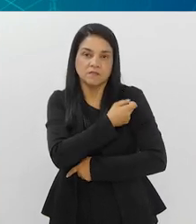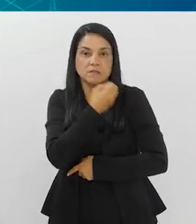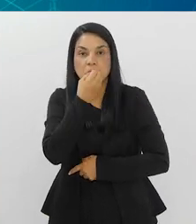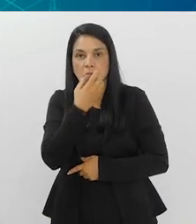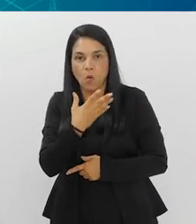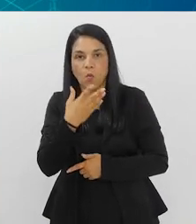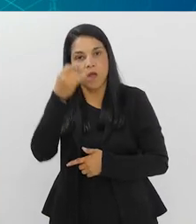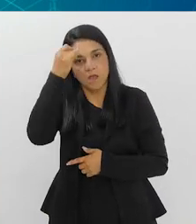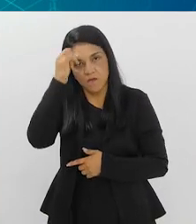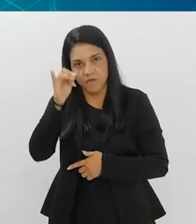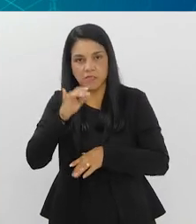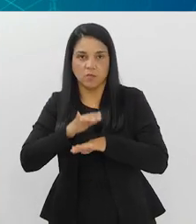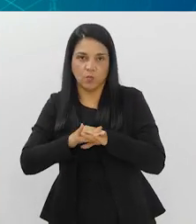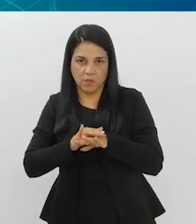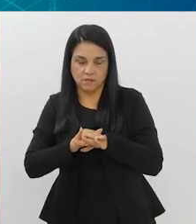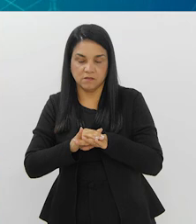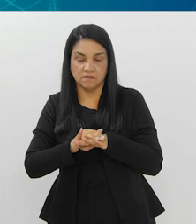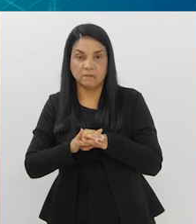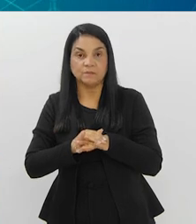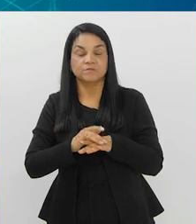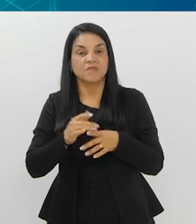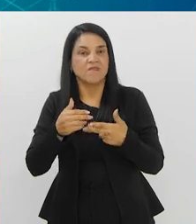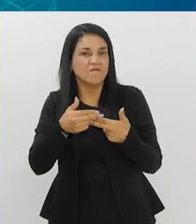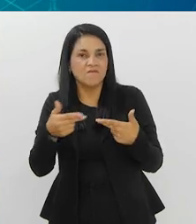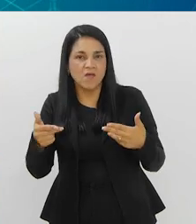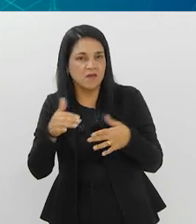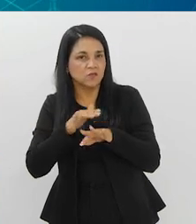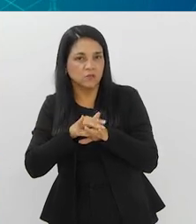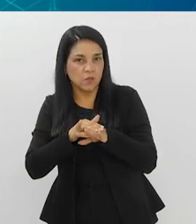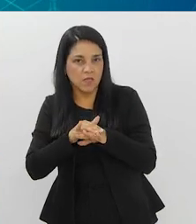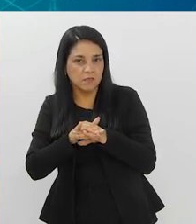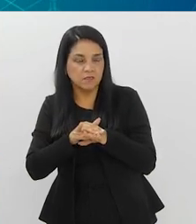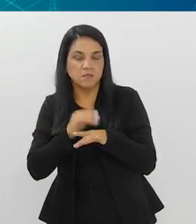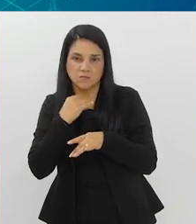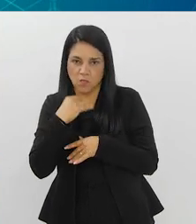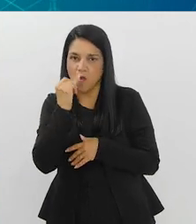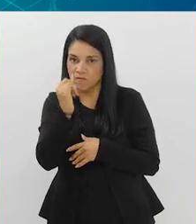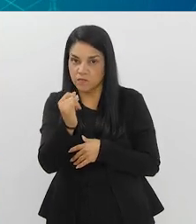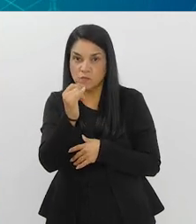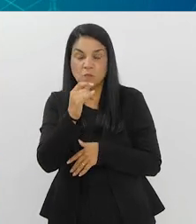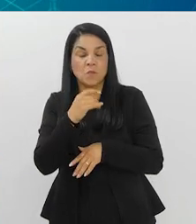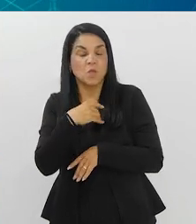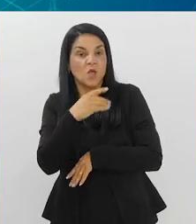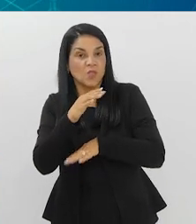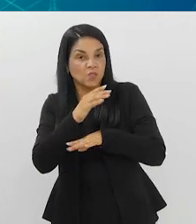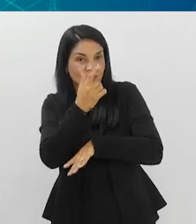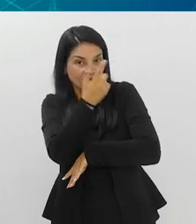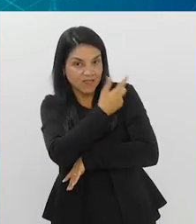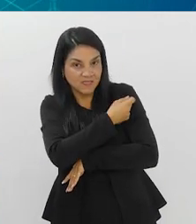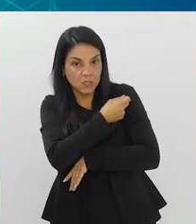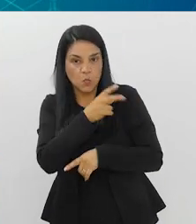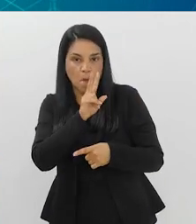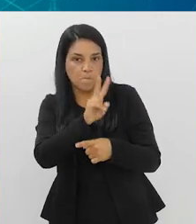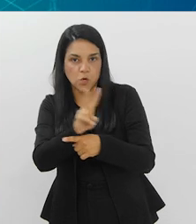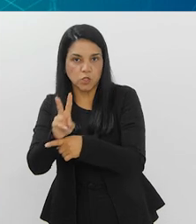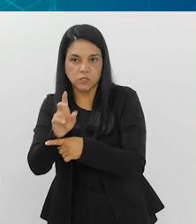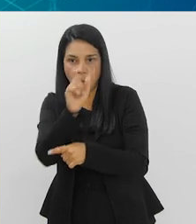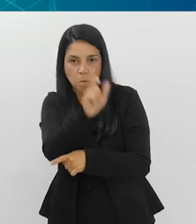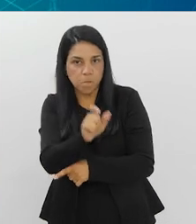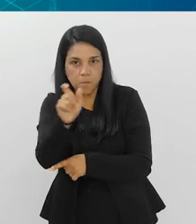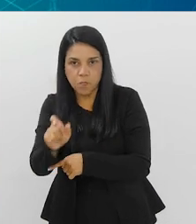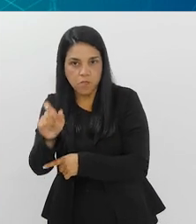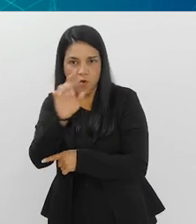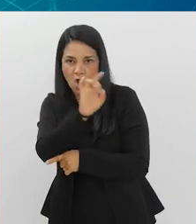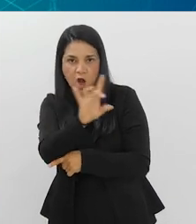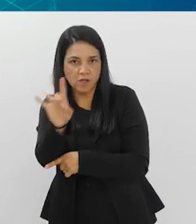podem ter evitando as doenças. Muitas doenças, eu sempre falo, a vacina não é uma proteção individual, sim, ela é, mas,